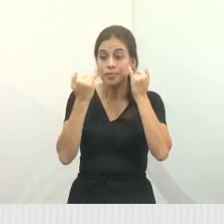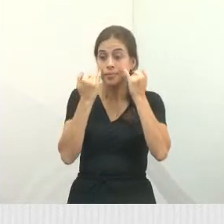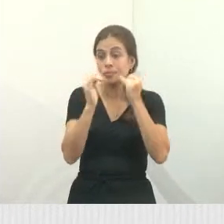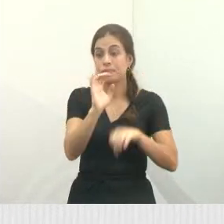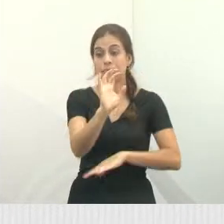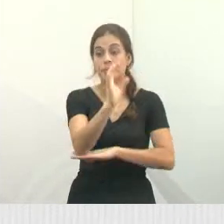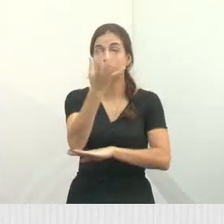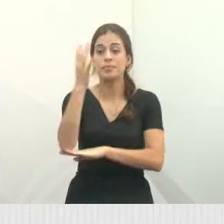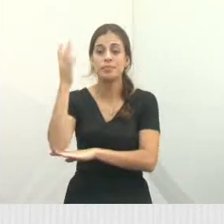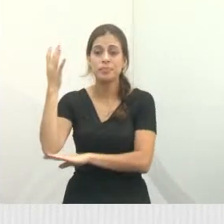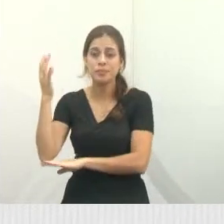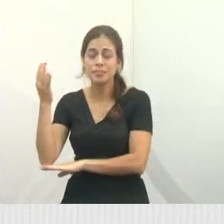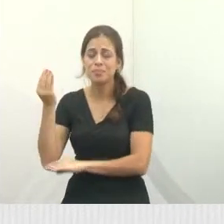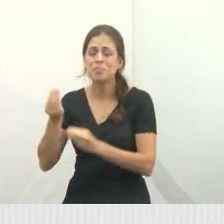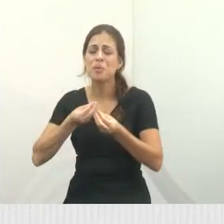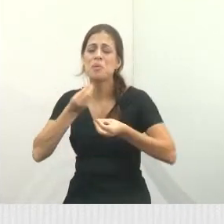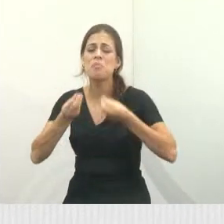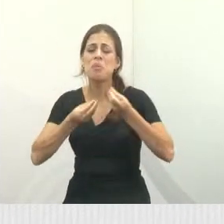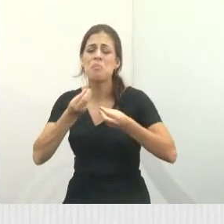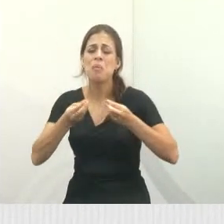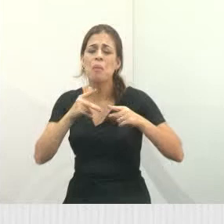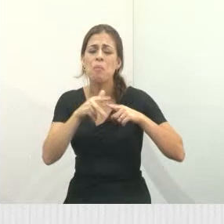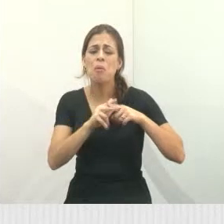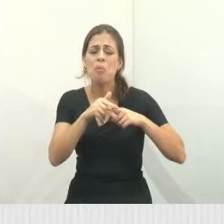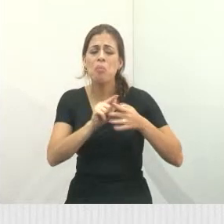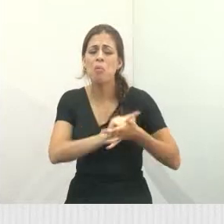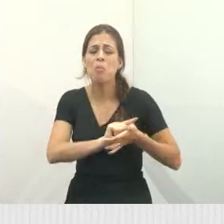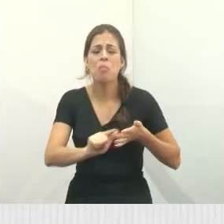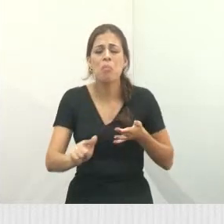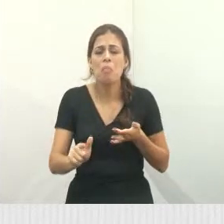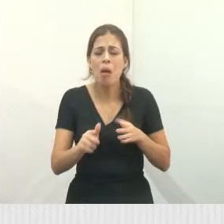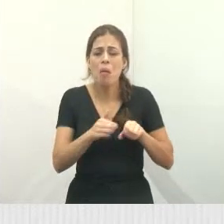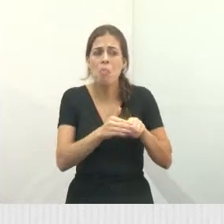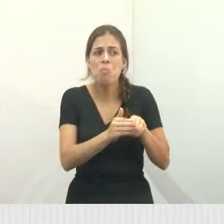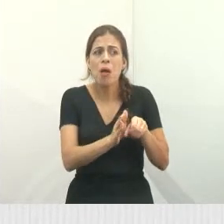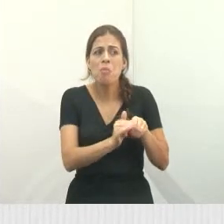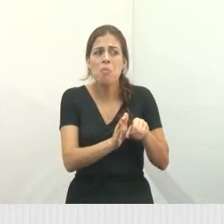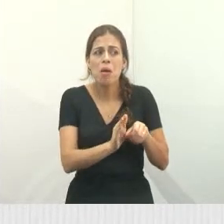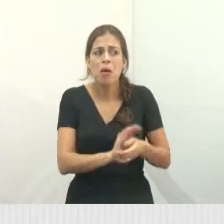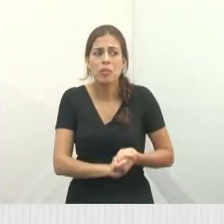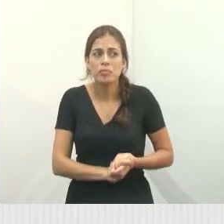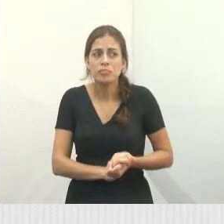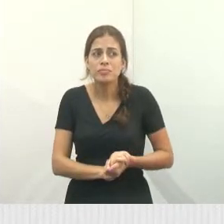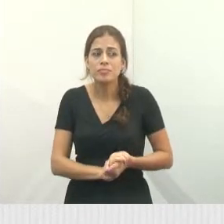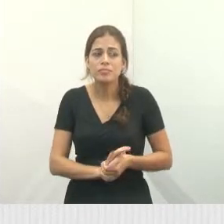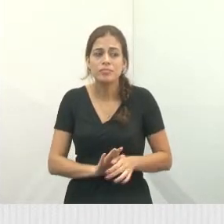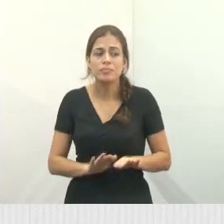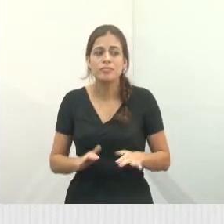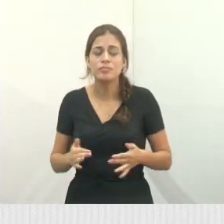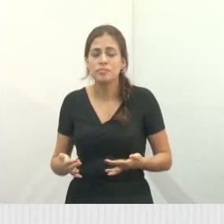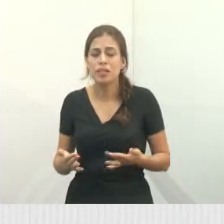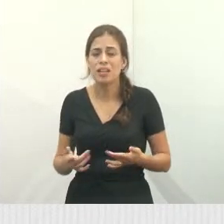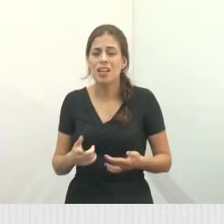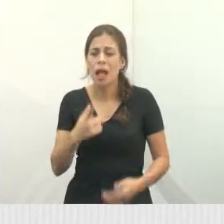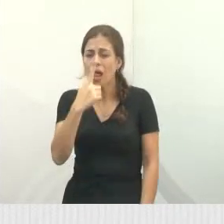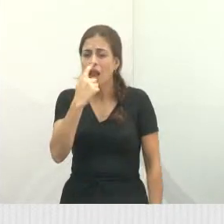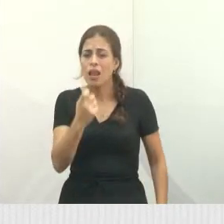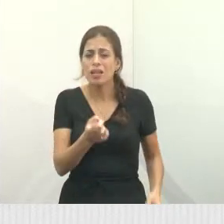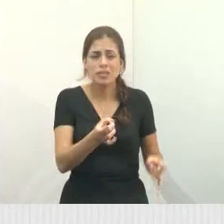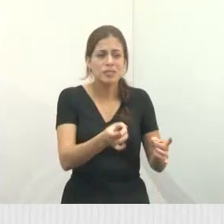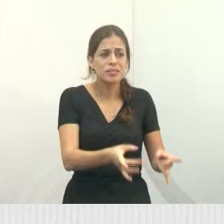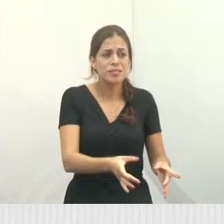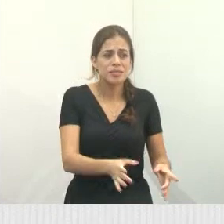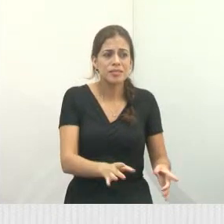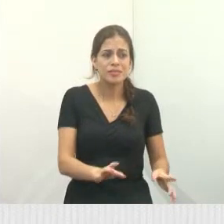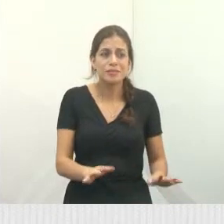ambiente. Como está funcionando as manutenções nas bocas de louco? Olha o que é lixo na boca de louco. lixo descartado na rua, a chuva